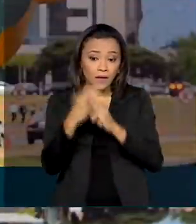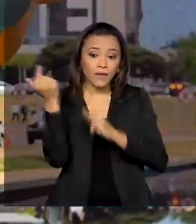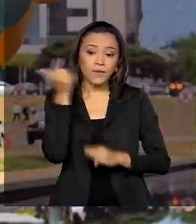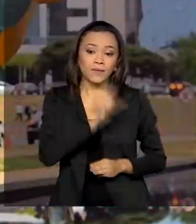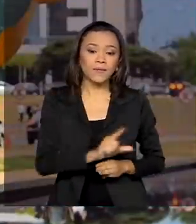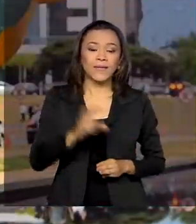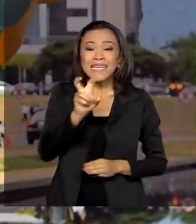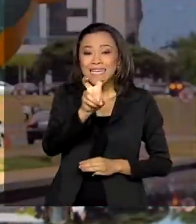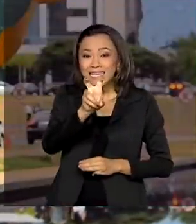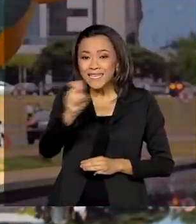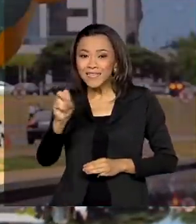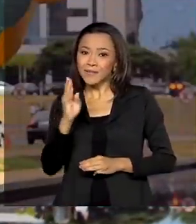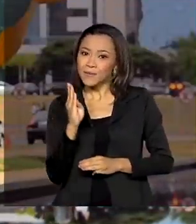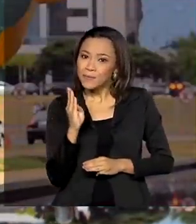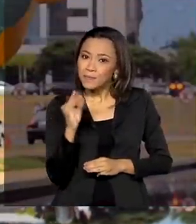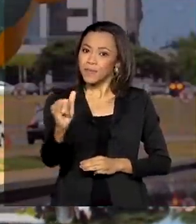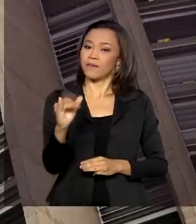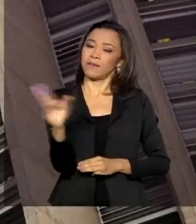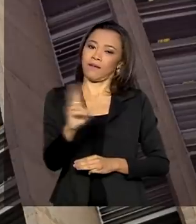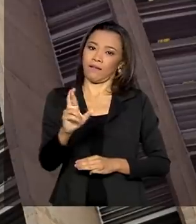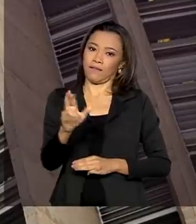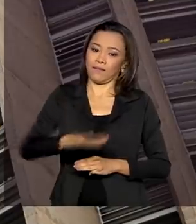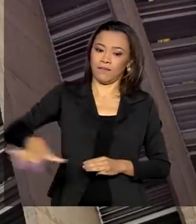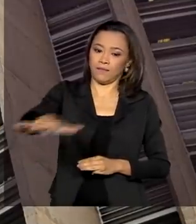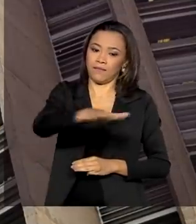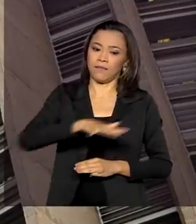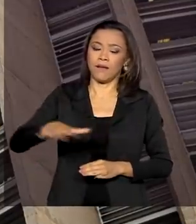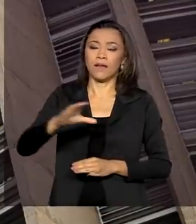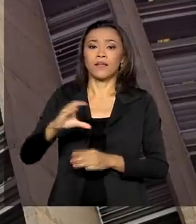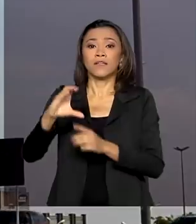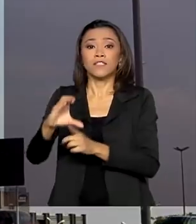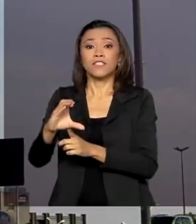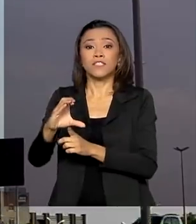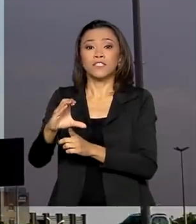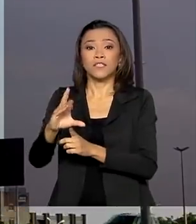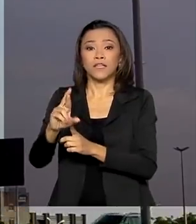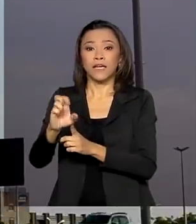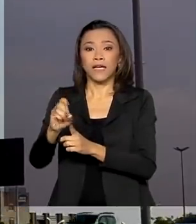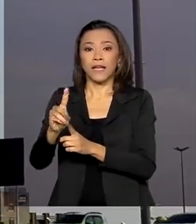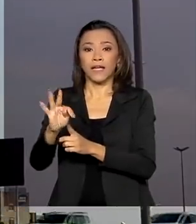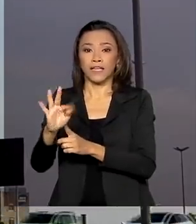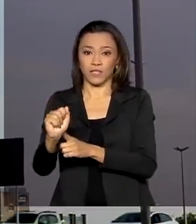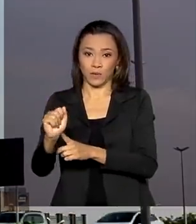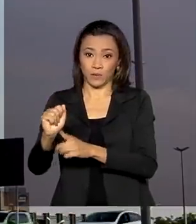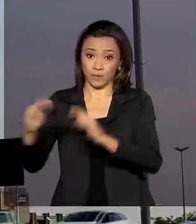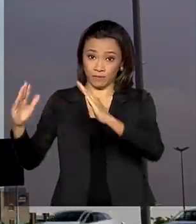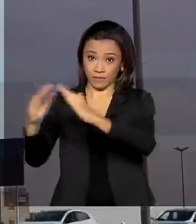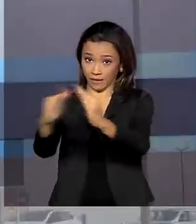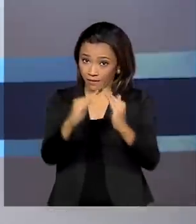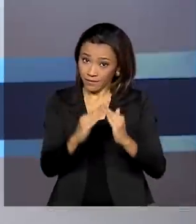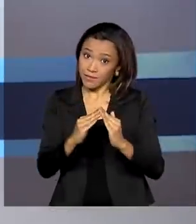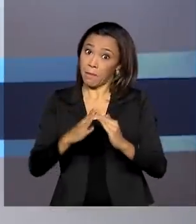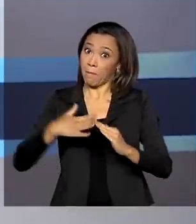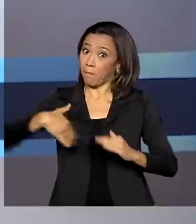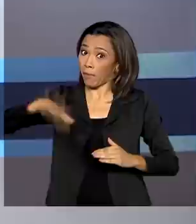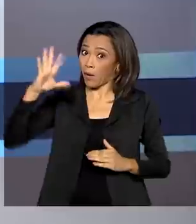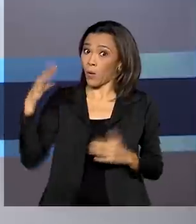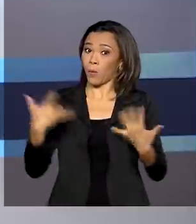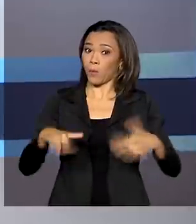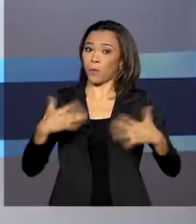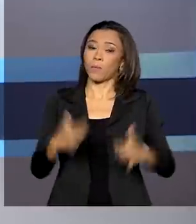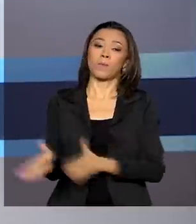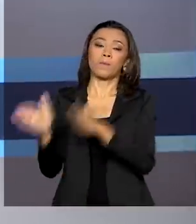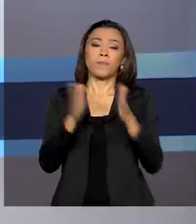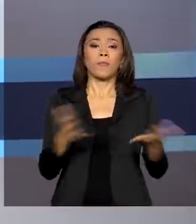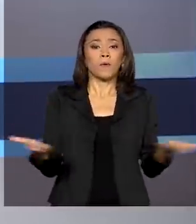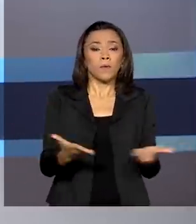$ 500 bilhões em crédito imobiliário, a maior marca já registrada pelo banco. E a Caixa